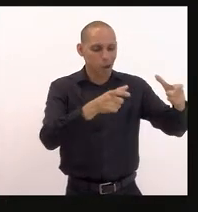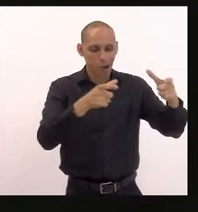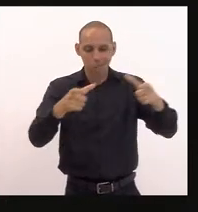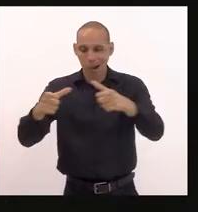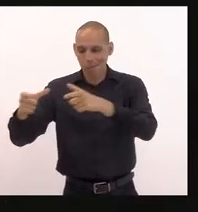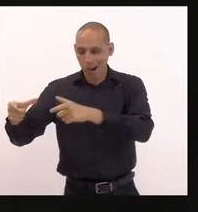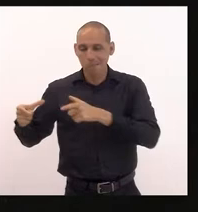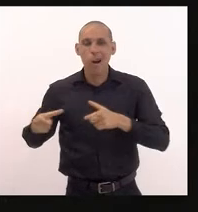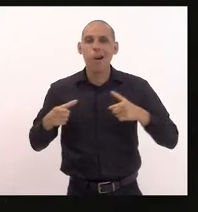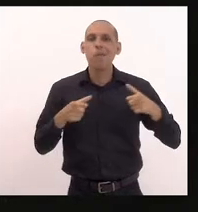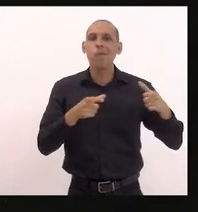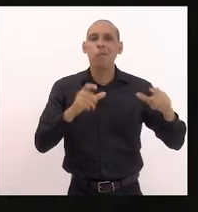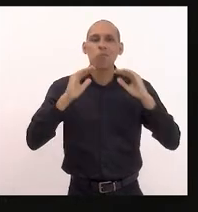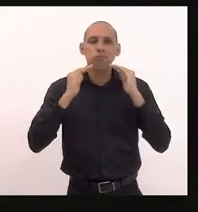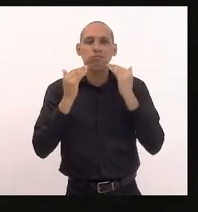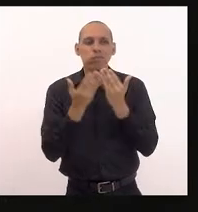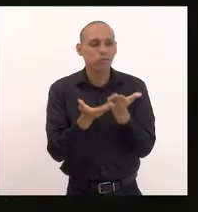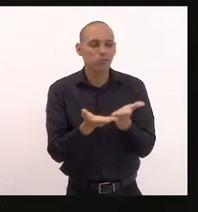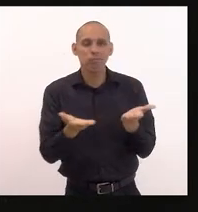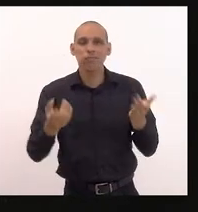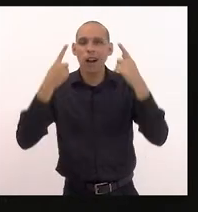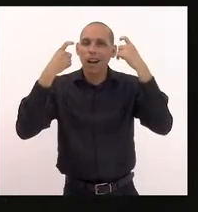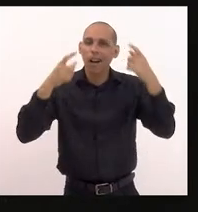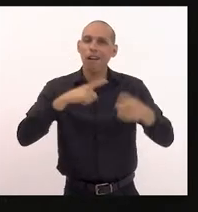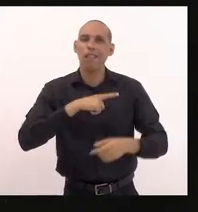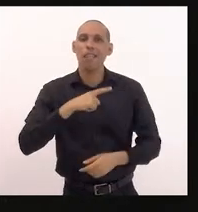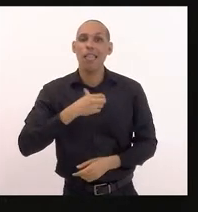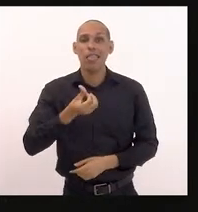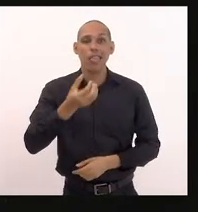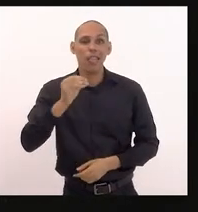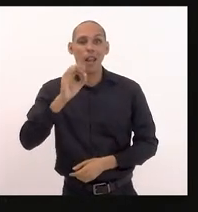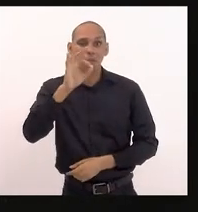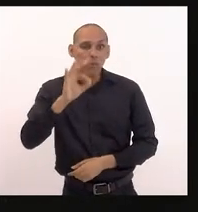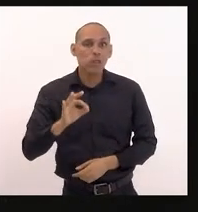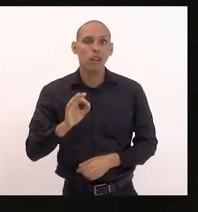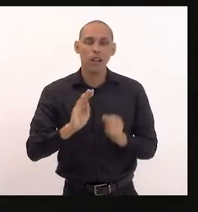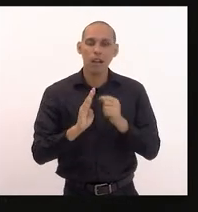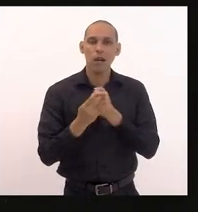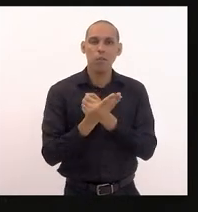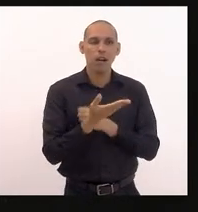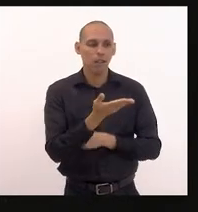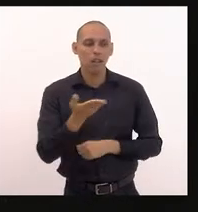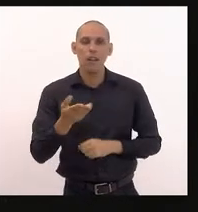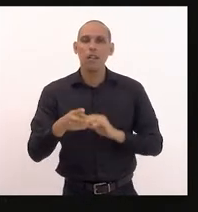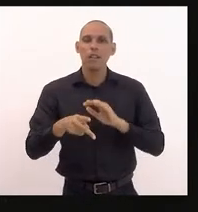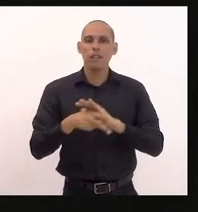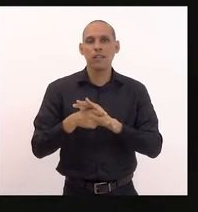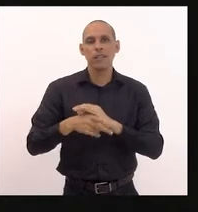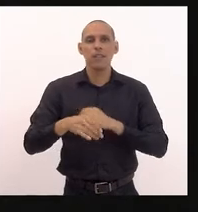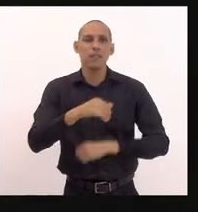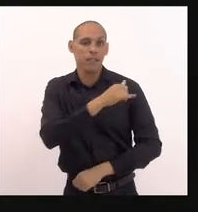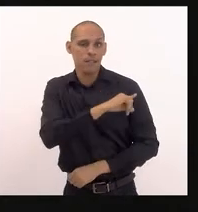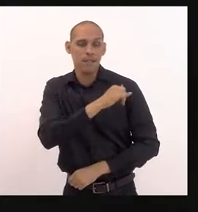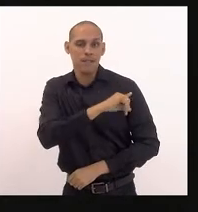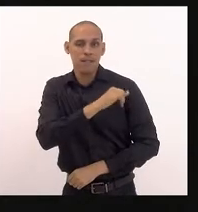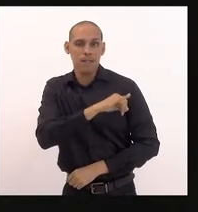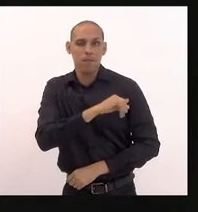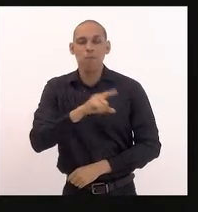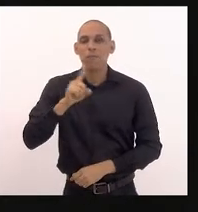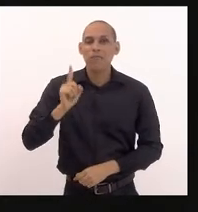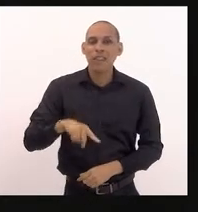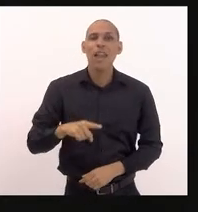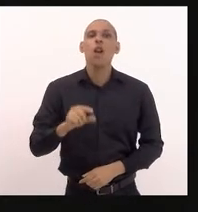comunidades conflagrados então 60% dos bairros da cidade do Rio de Janeiro são